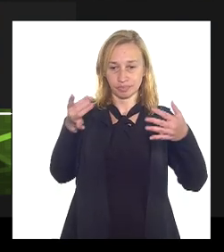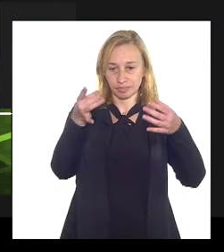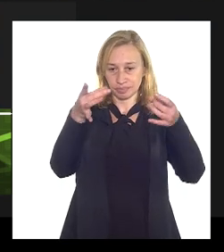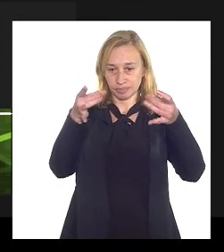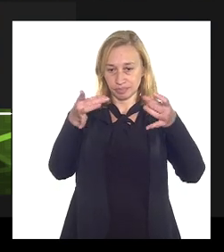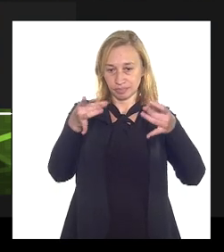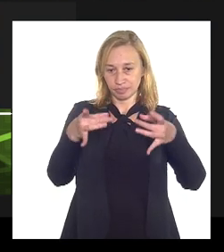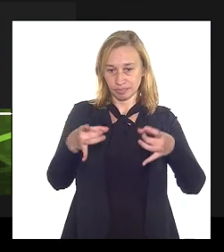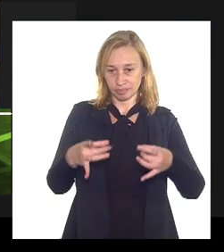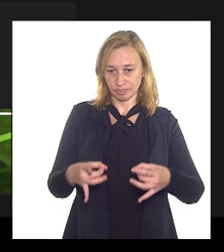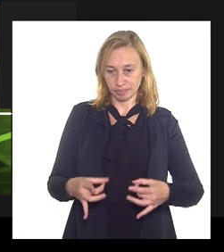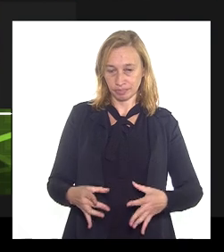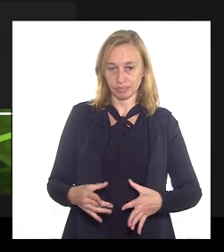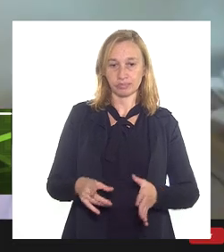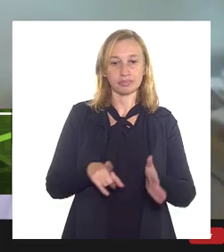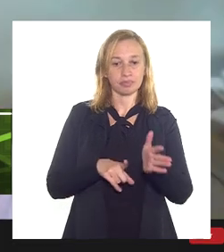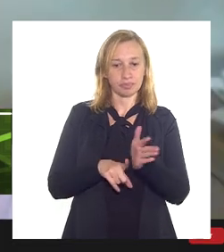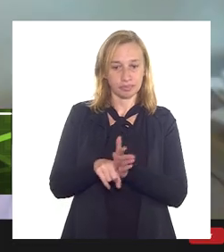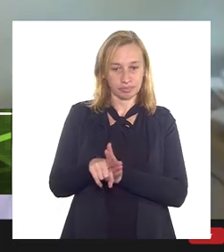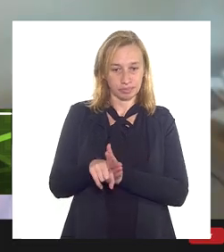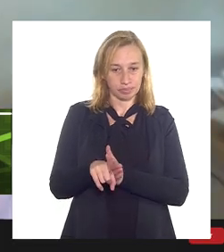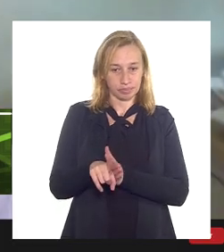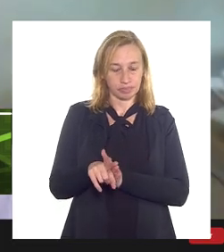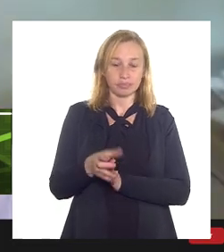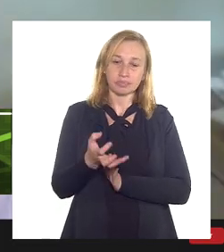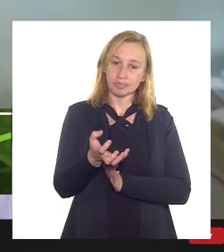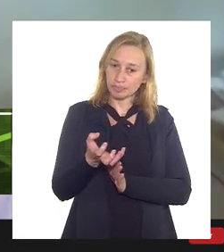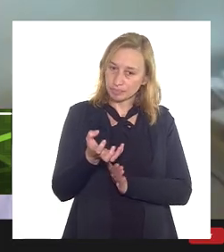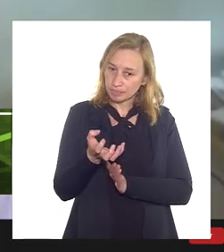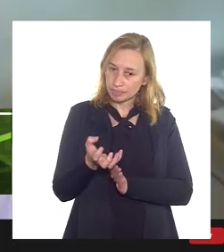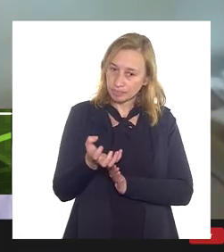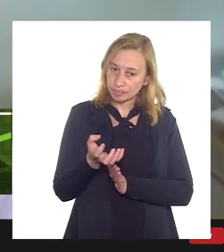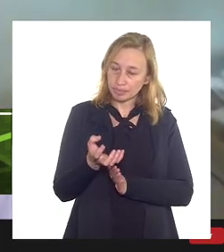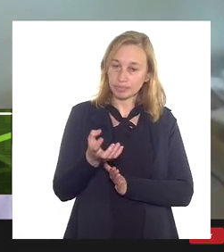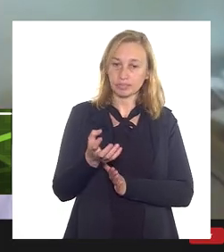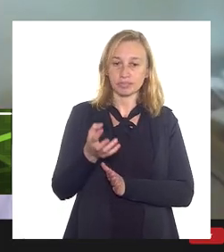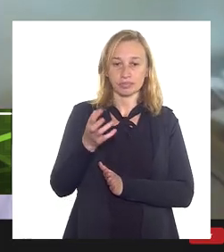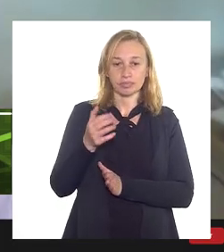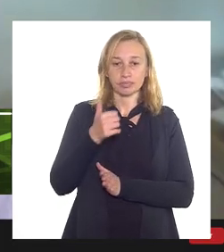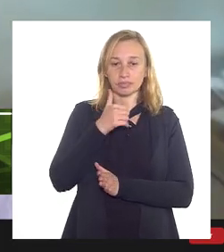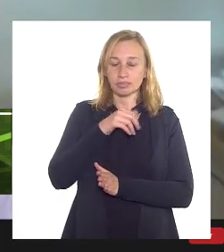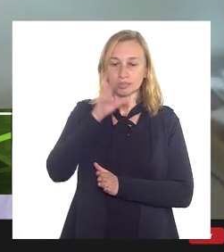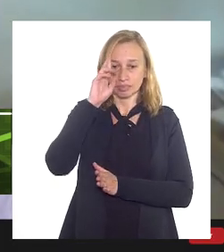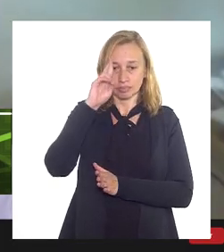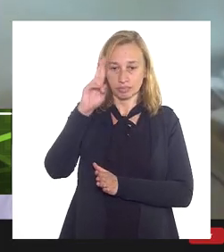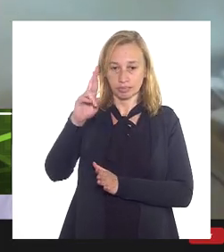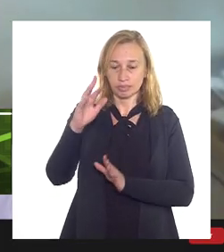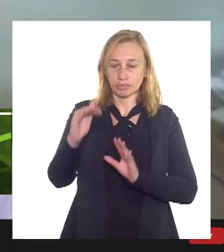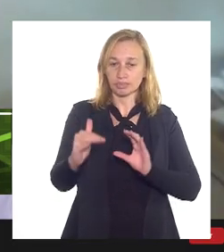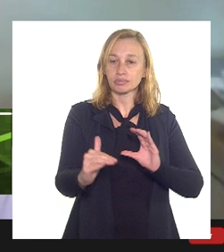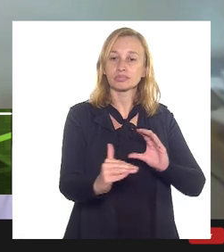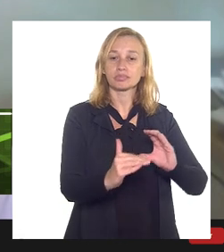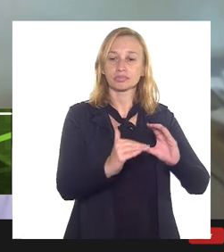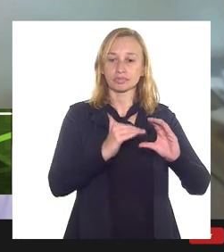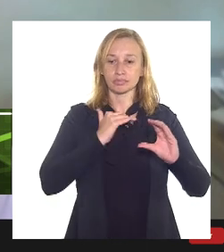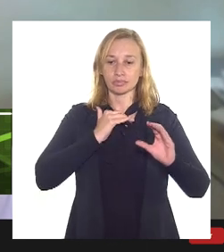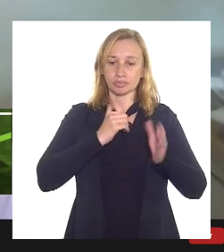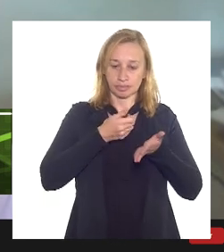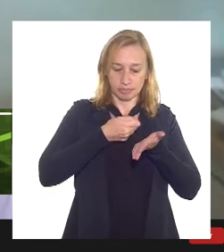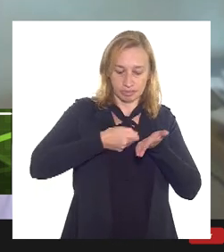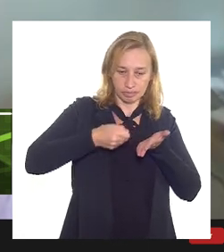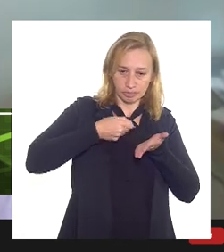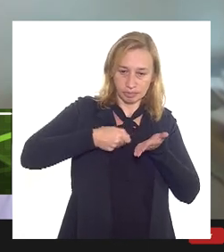a senhora colocou a pergunta eu queria que a senhora por favor nos encaminhasse por escrito